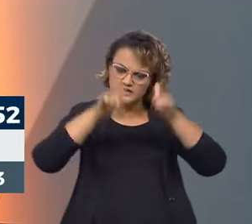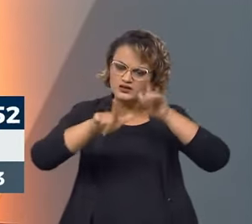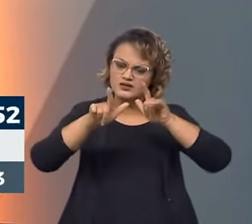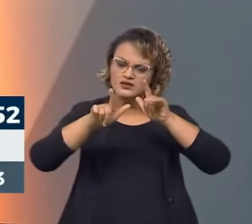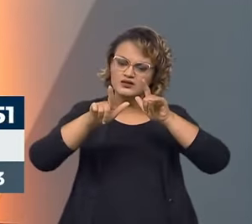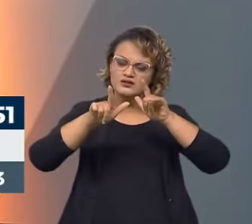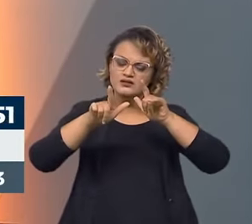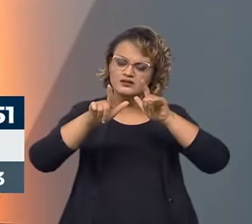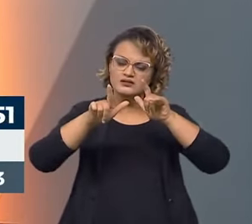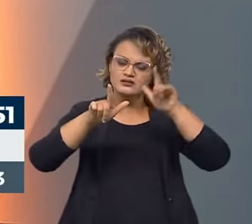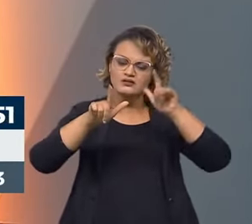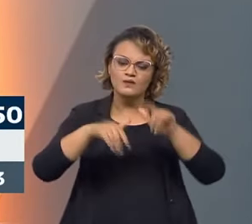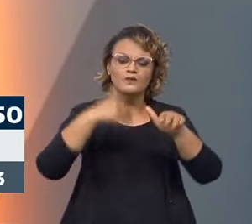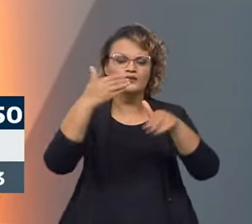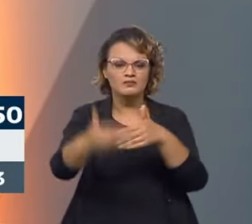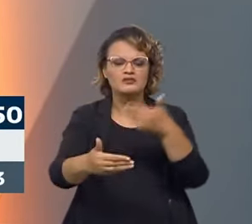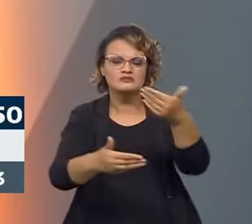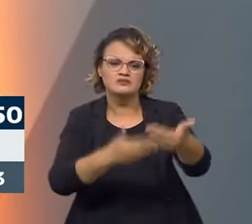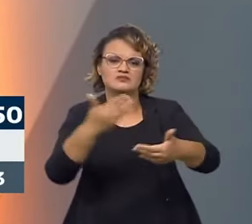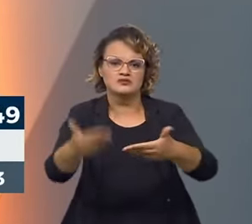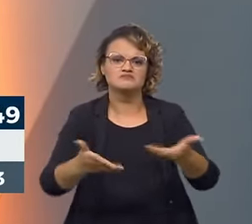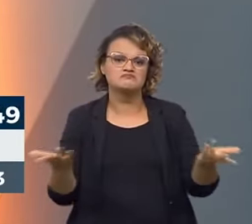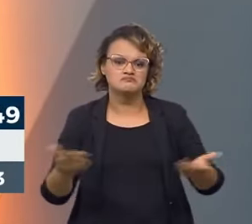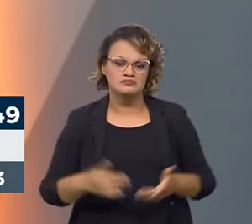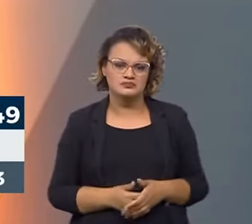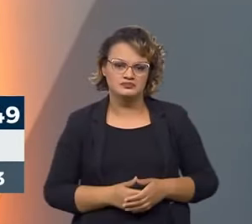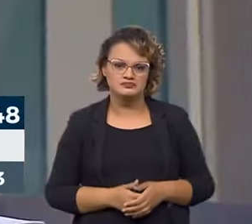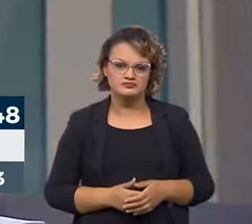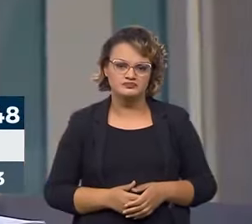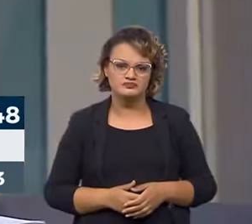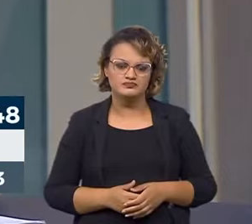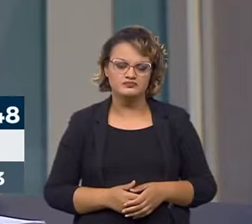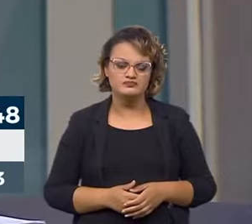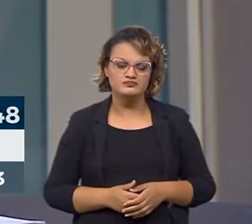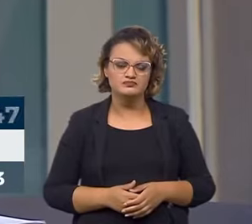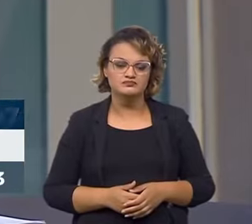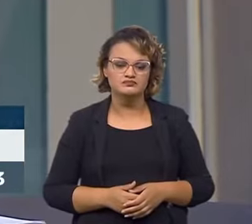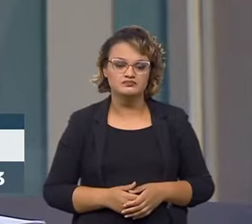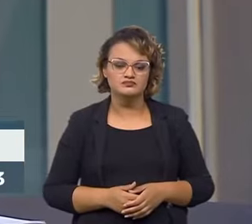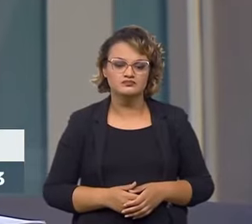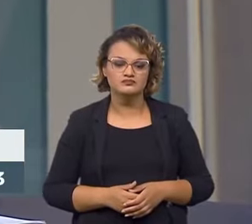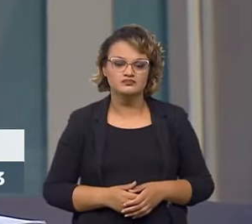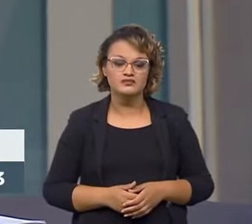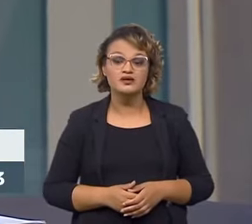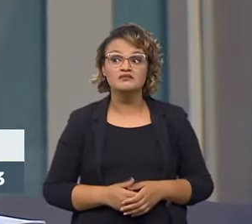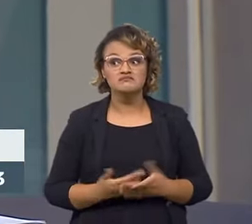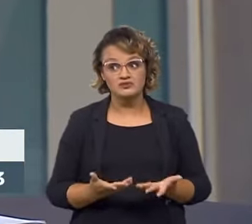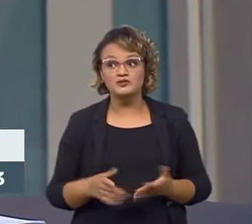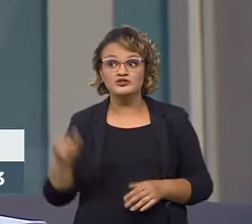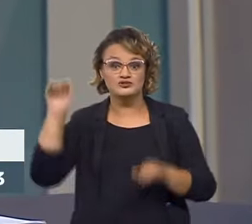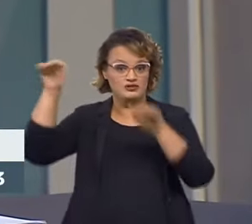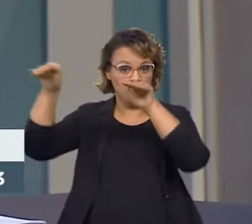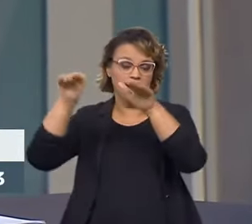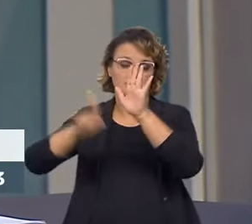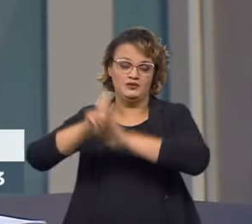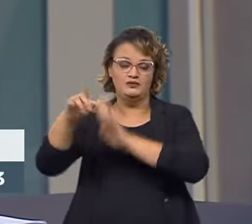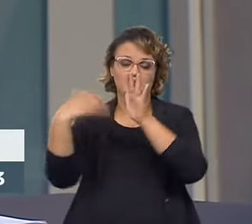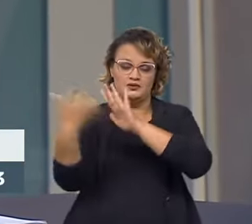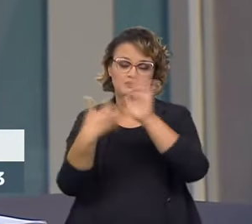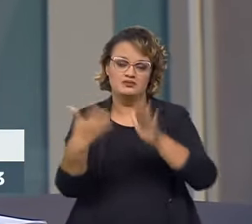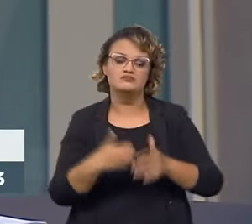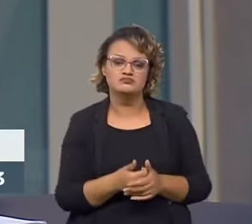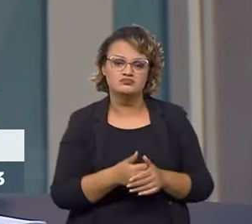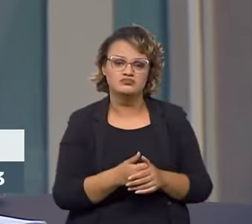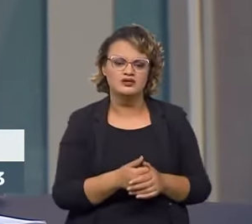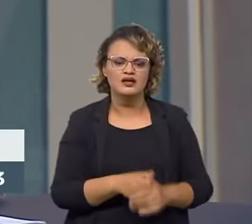pelo menos ir no passo a passo com esse novo modelo de indústria? Alessandro, é isso que nós estamos perguntando às próprias empresas, né? É importante